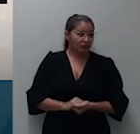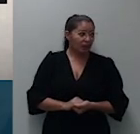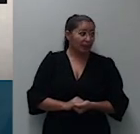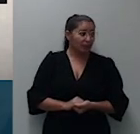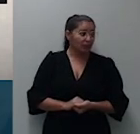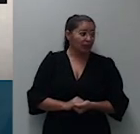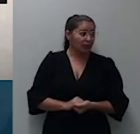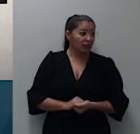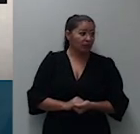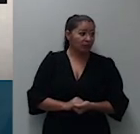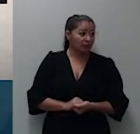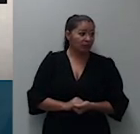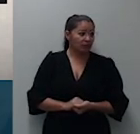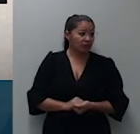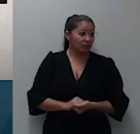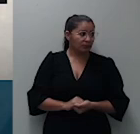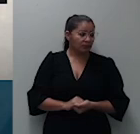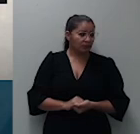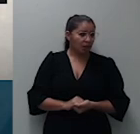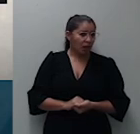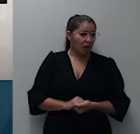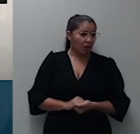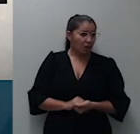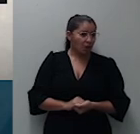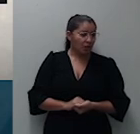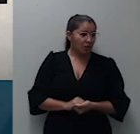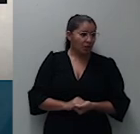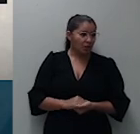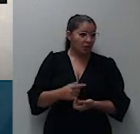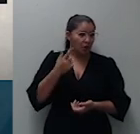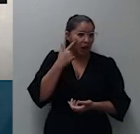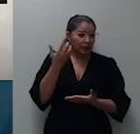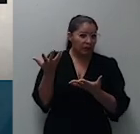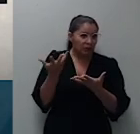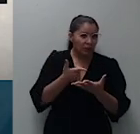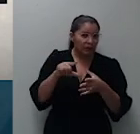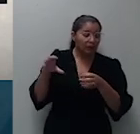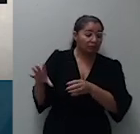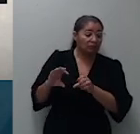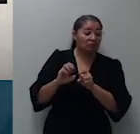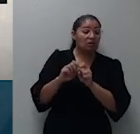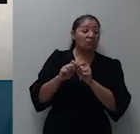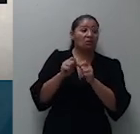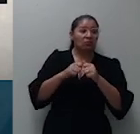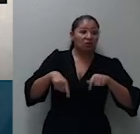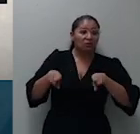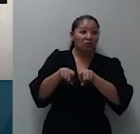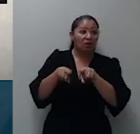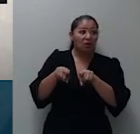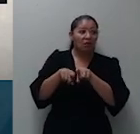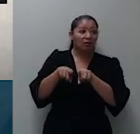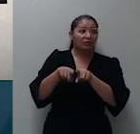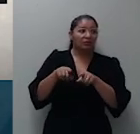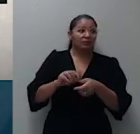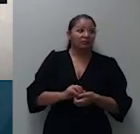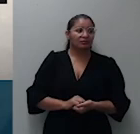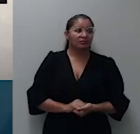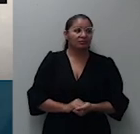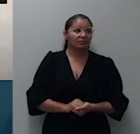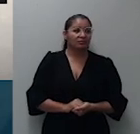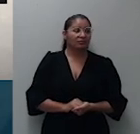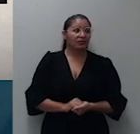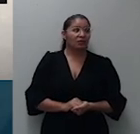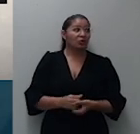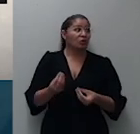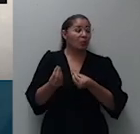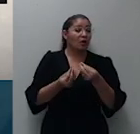bens e a dissolução da sociedade conjugal dito isso tomando como base o instituto do